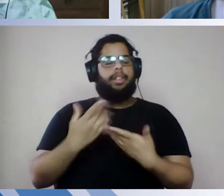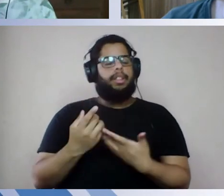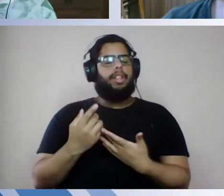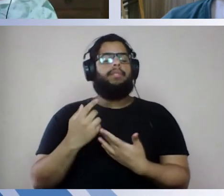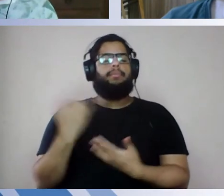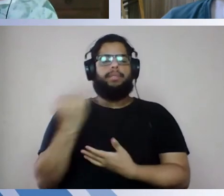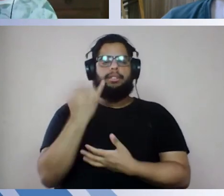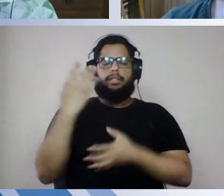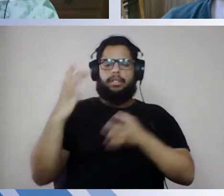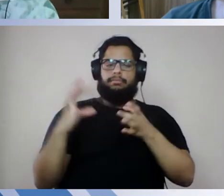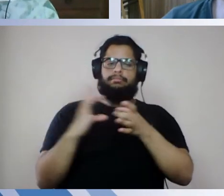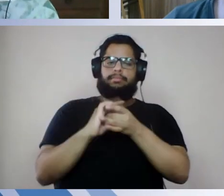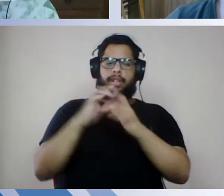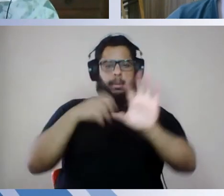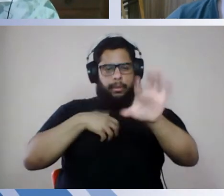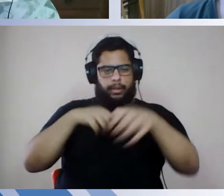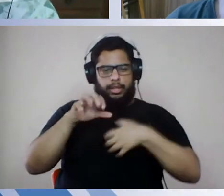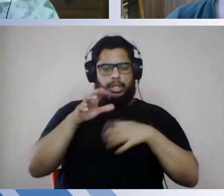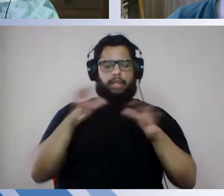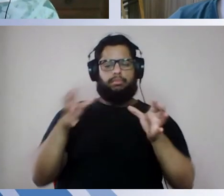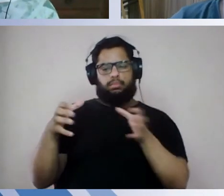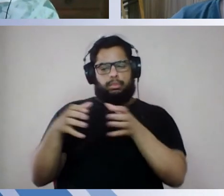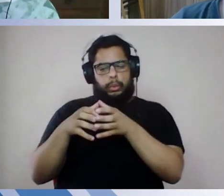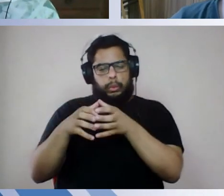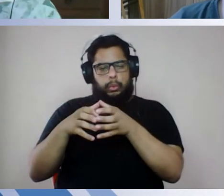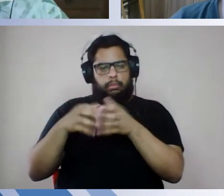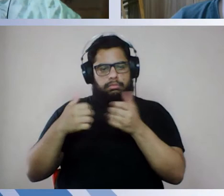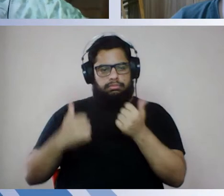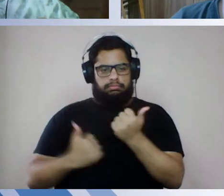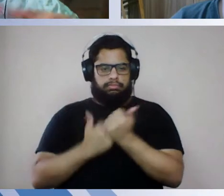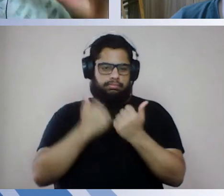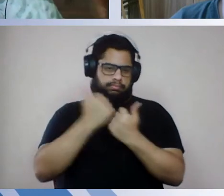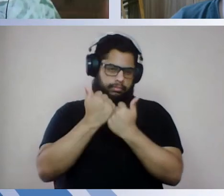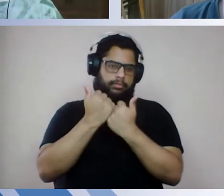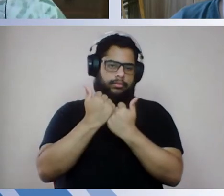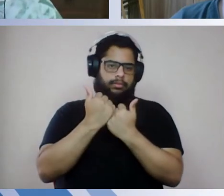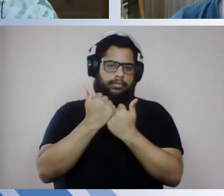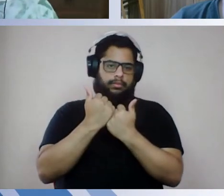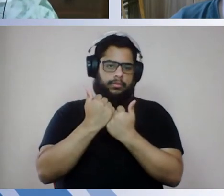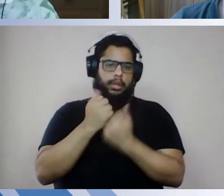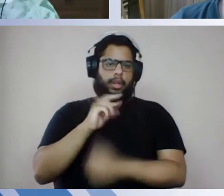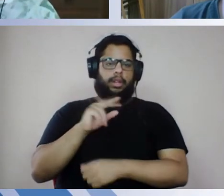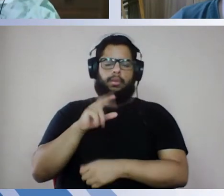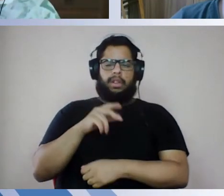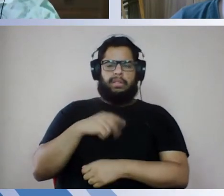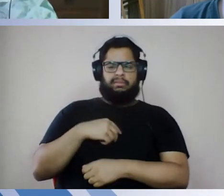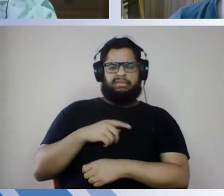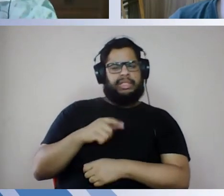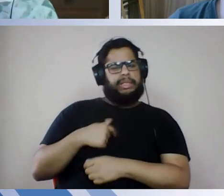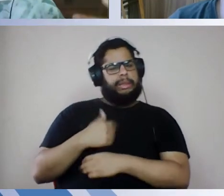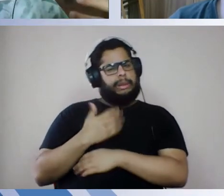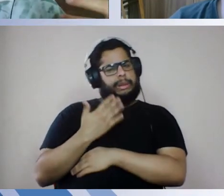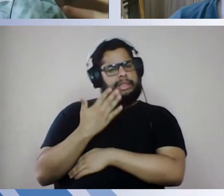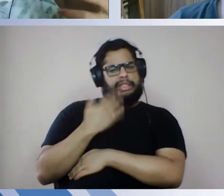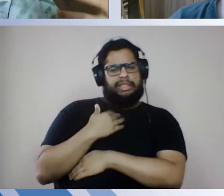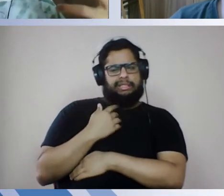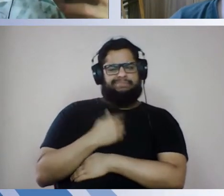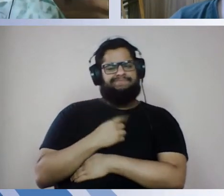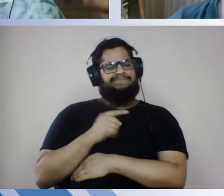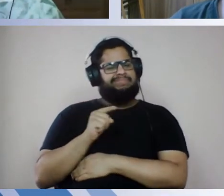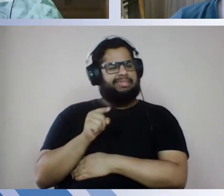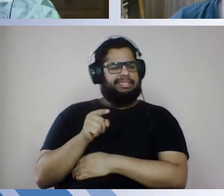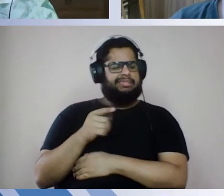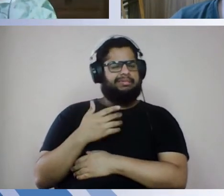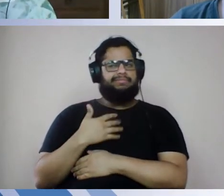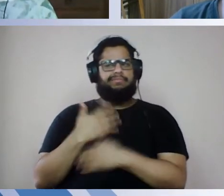união em relação a essas coisas, né, não trabalhar com desconfiança uns dos outros, né, nós estamos num país muito